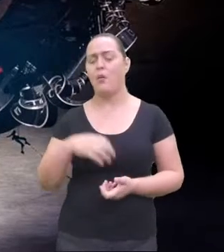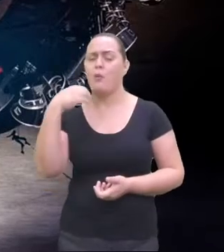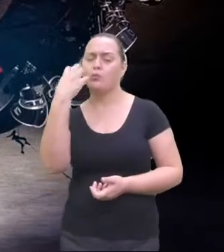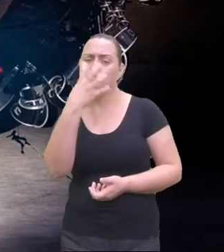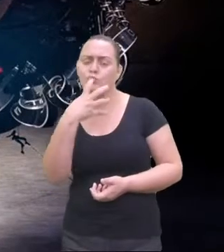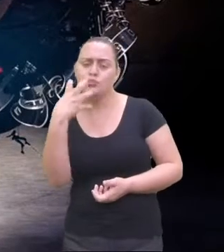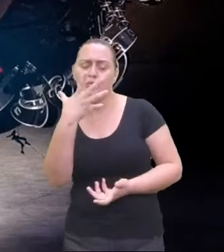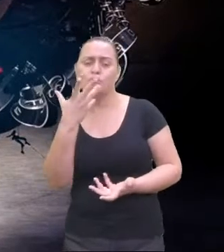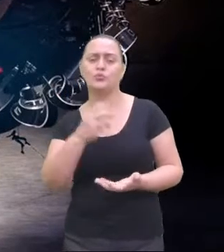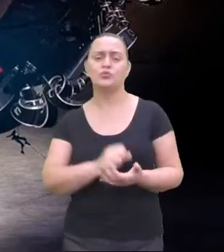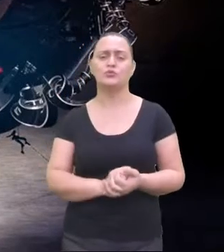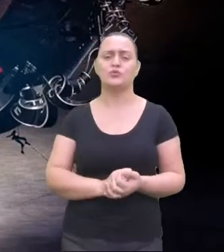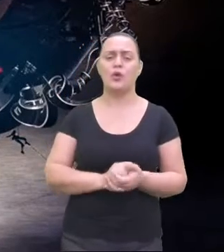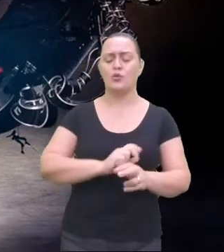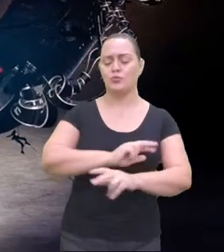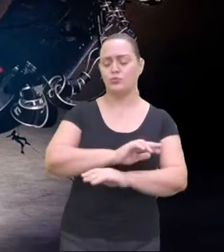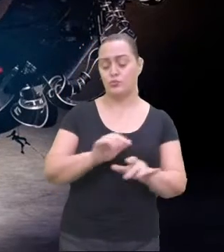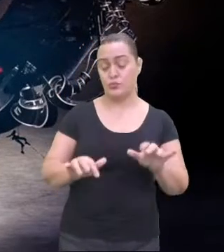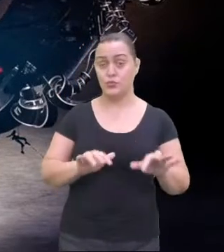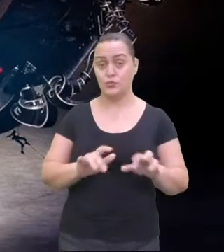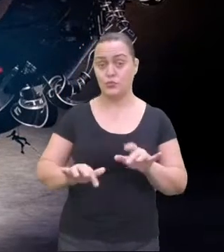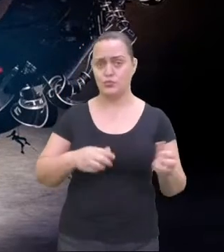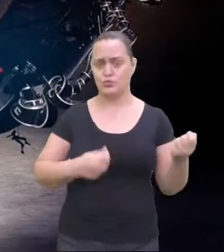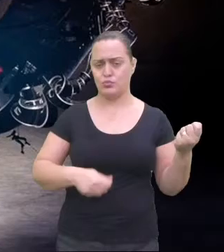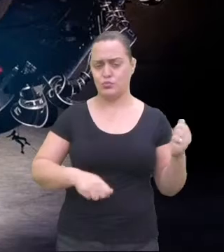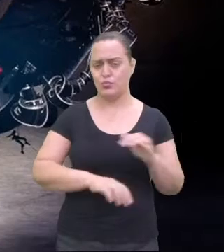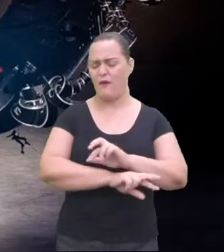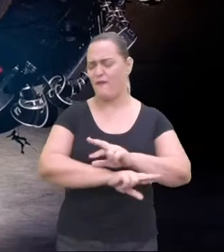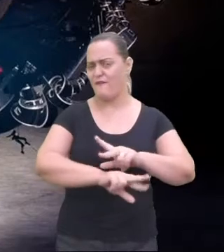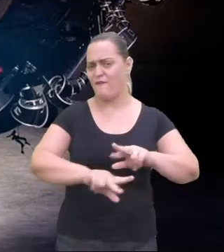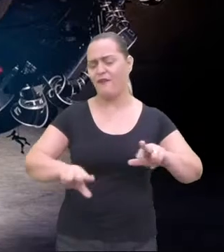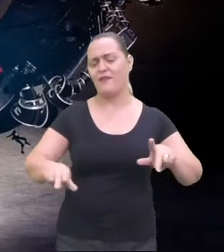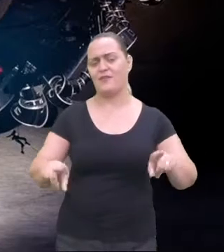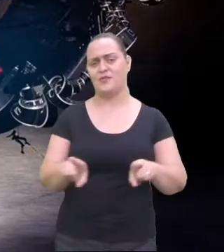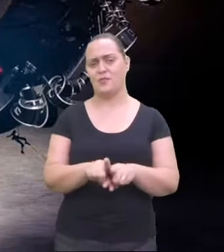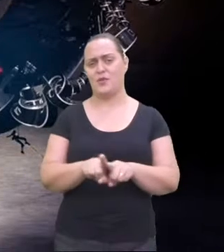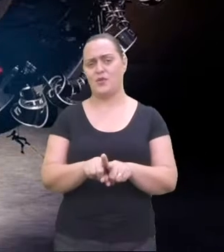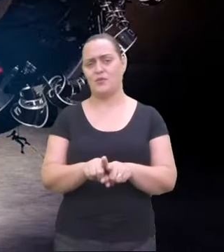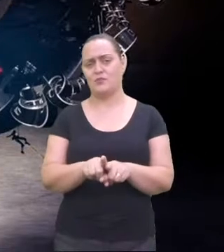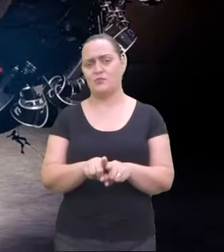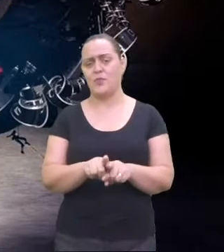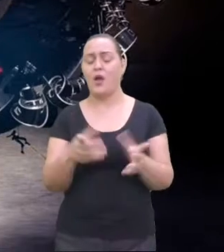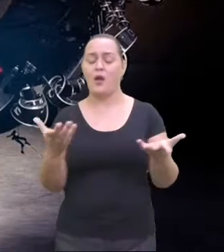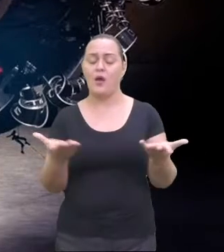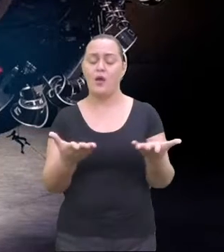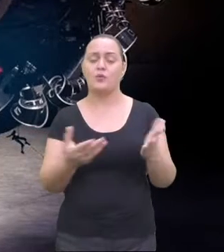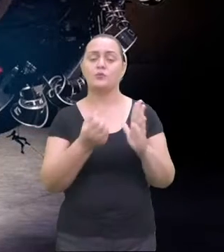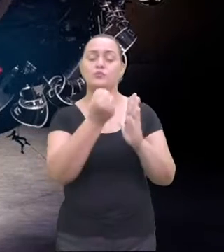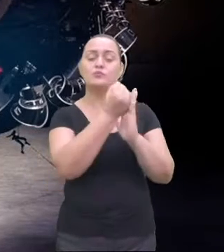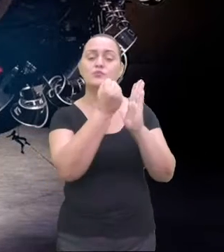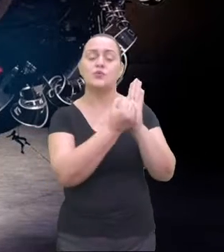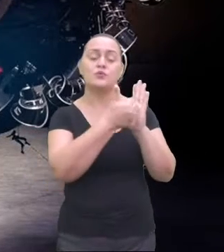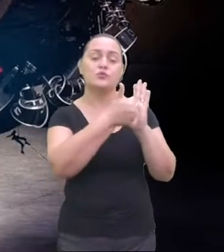modinha, o lundum. Já no século XVIII e XIX, nas cidades que estavam